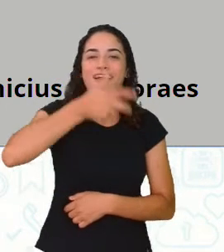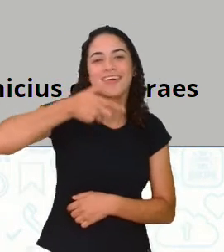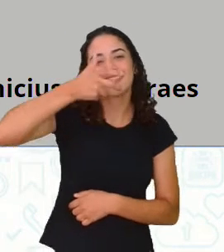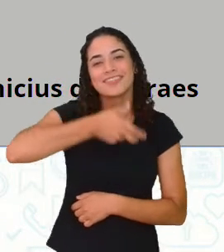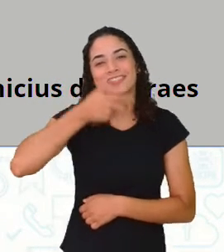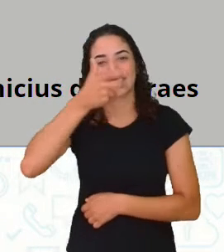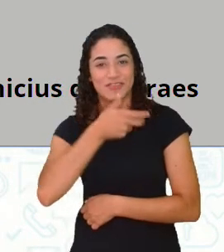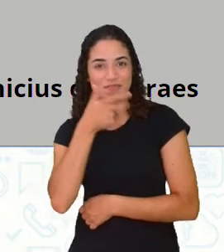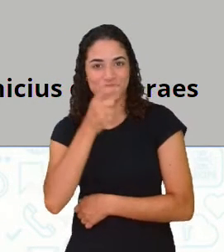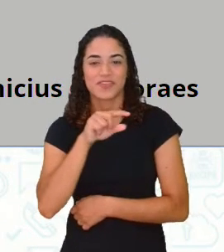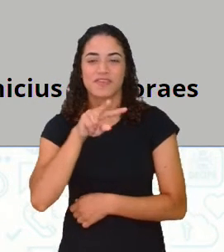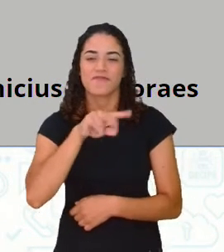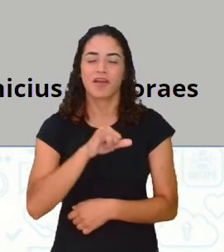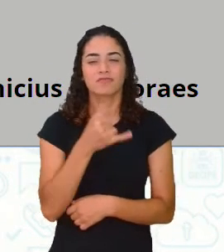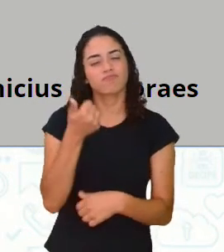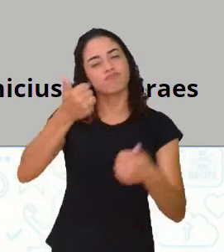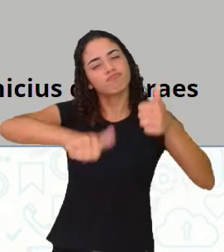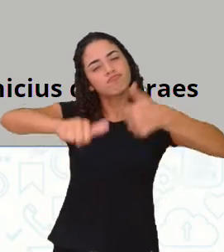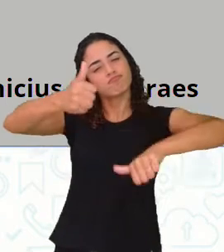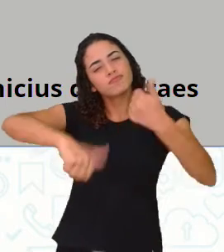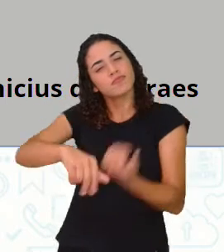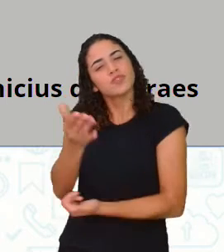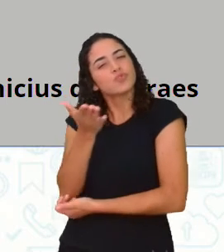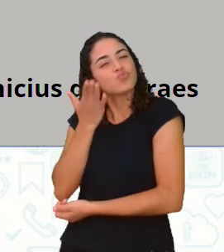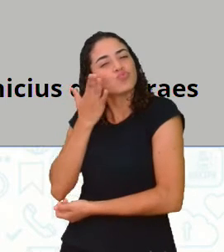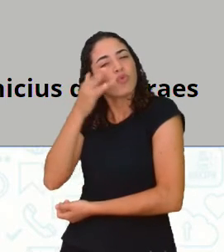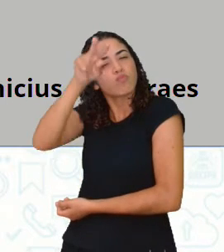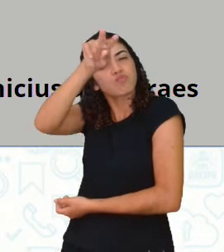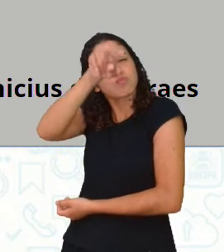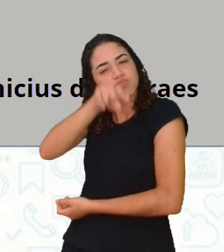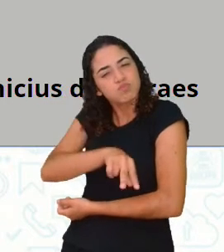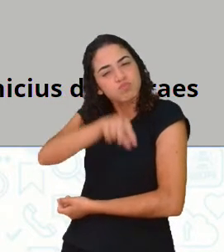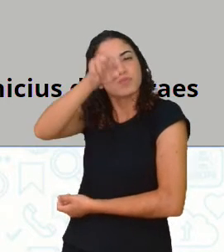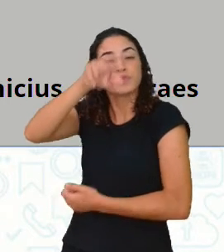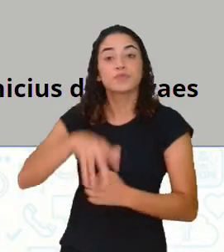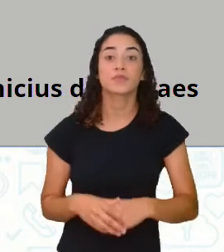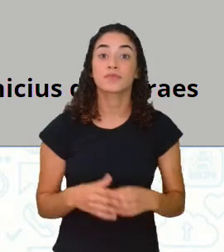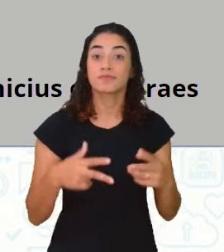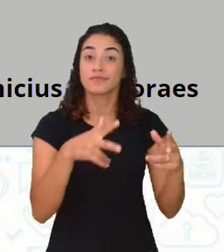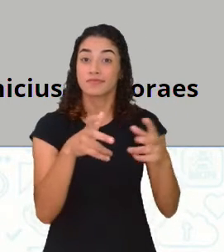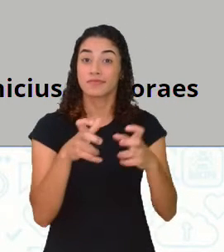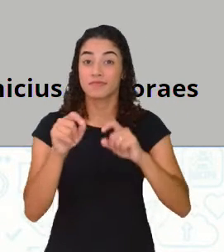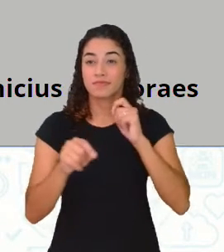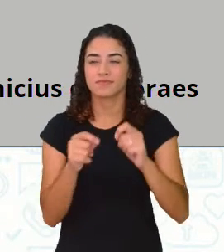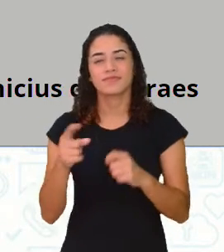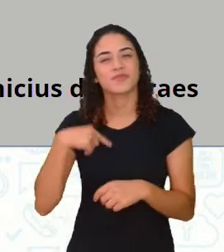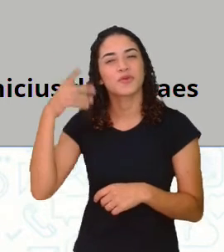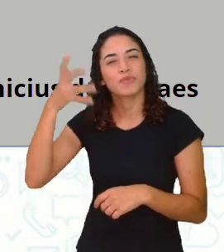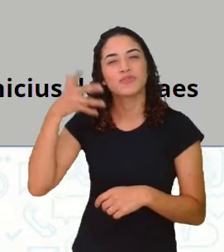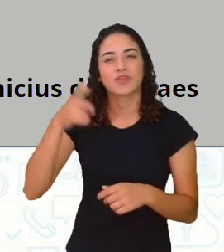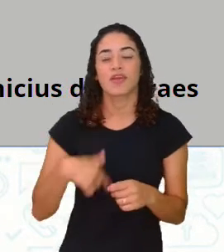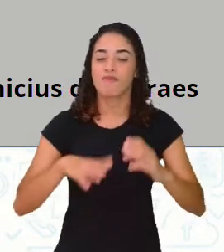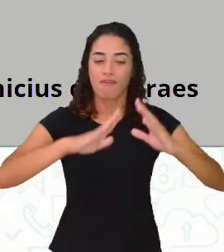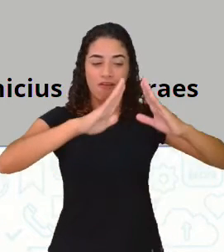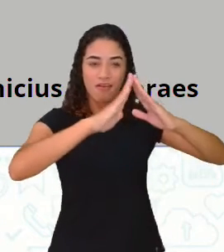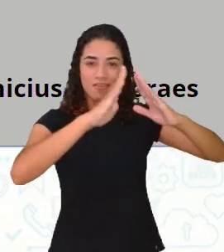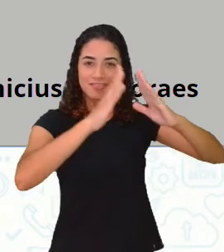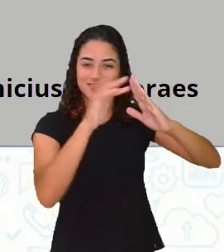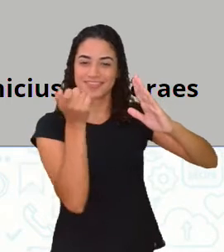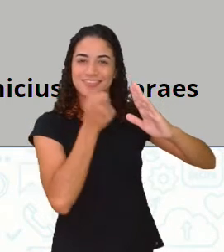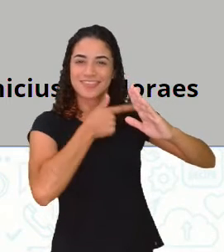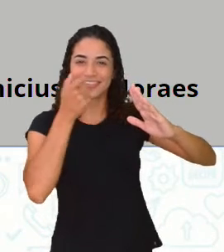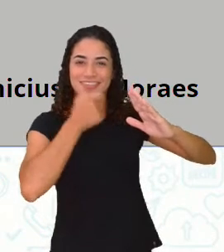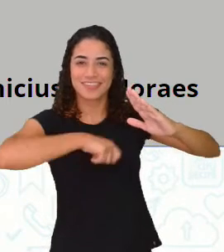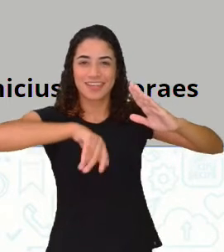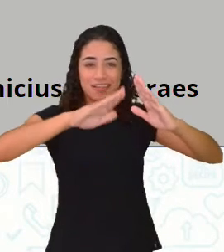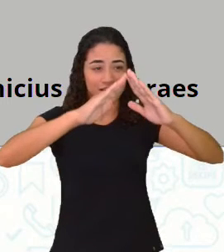Nós vamos fazer uma análise interpretativa desse poema, não é? Que diz que aquela musiquinha, não é? Era uma casa muito